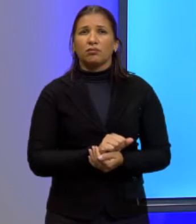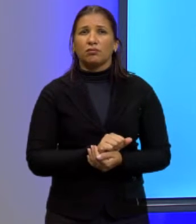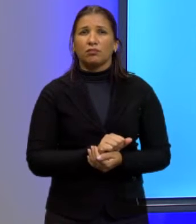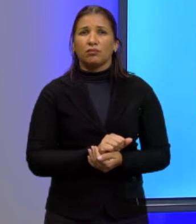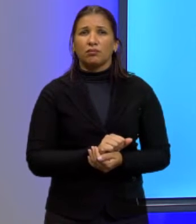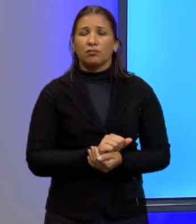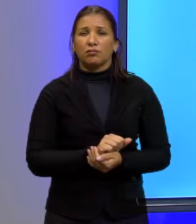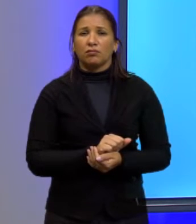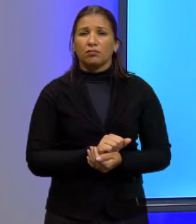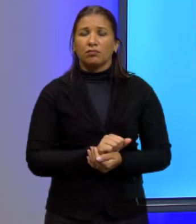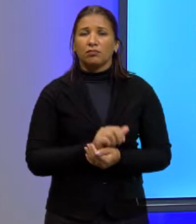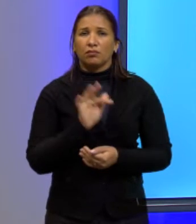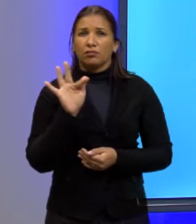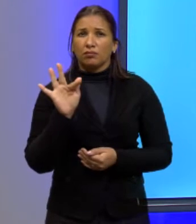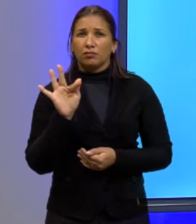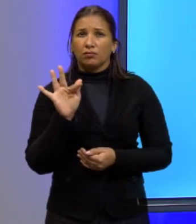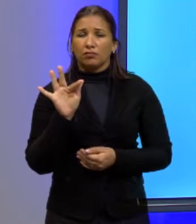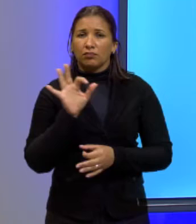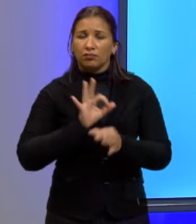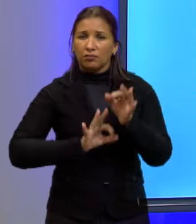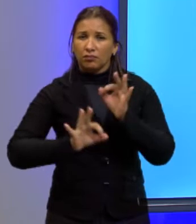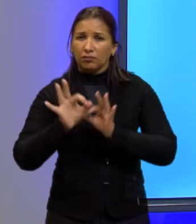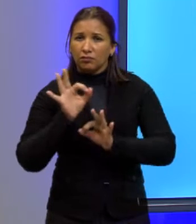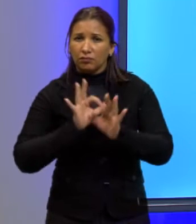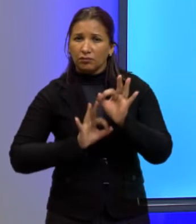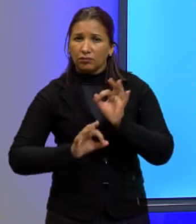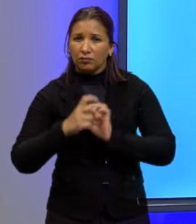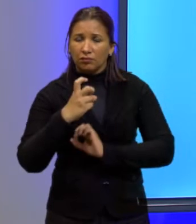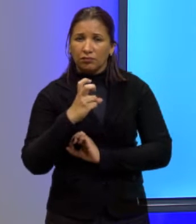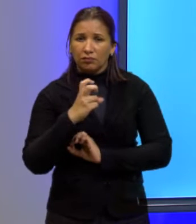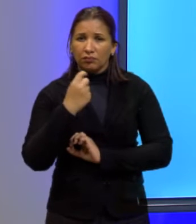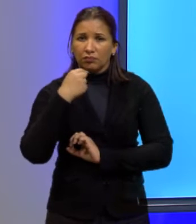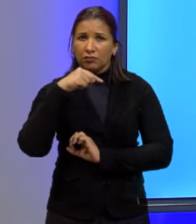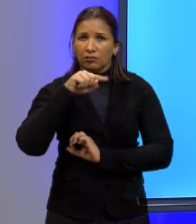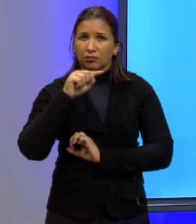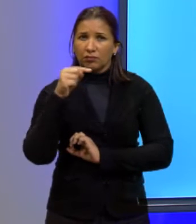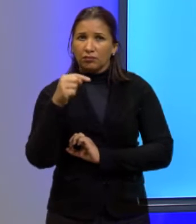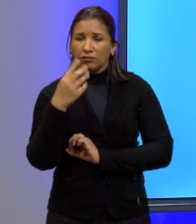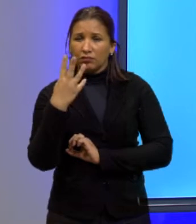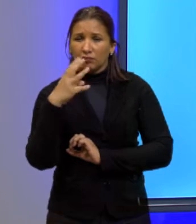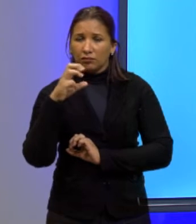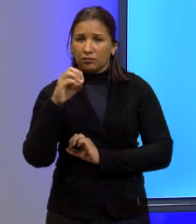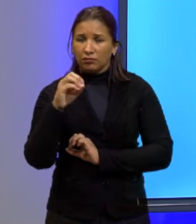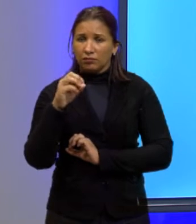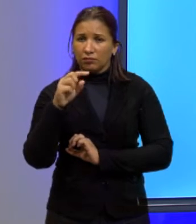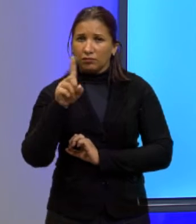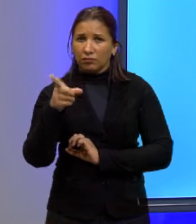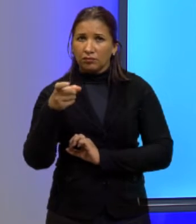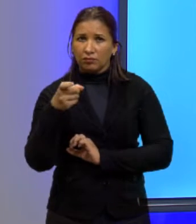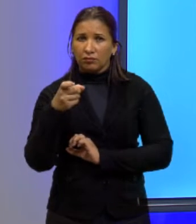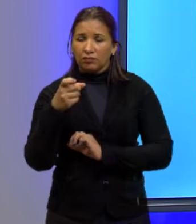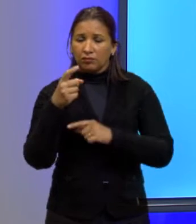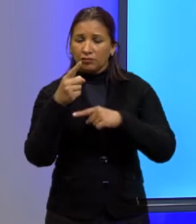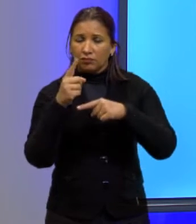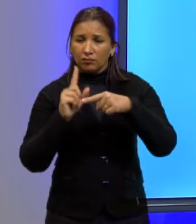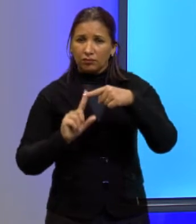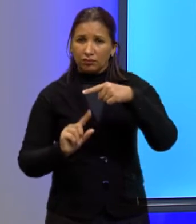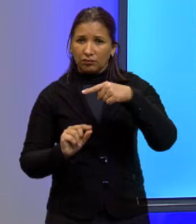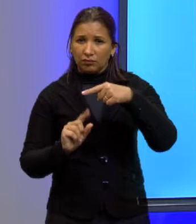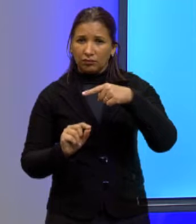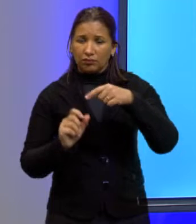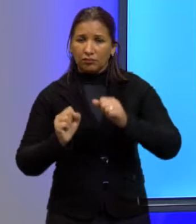função, então, organizada, 5 mil menos 40X sobre 10, que eu posso